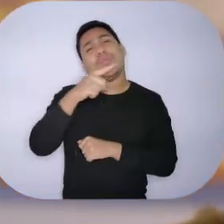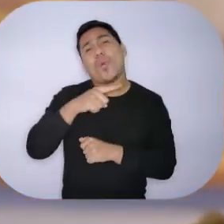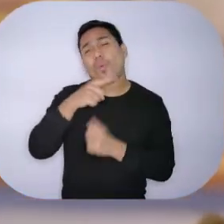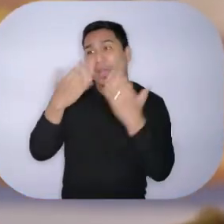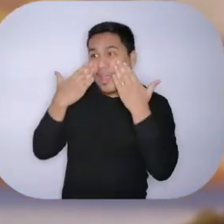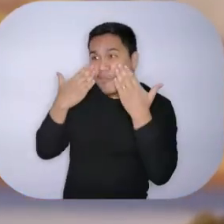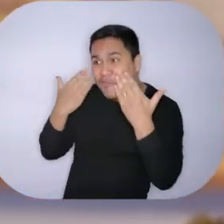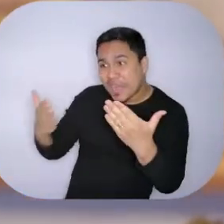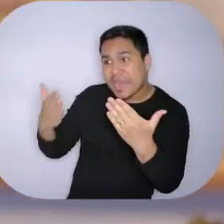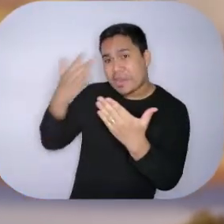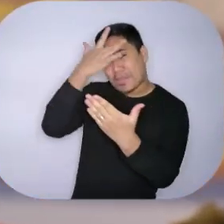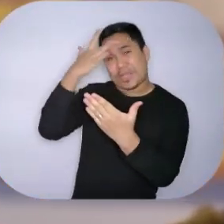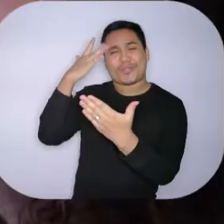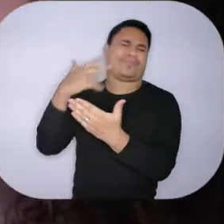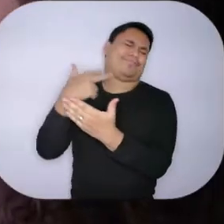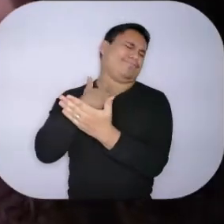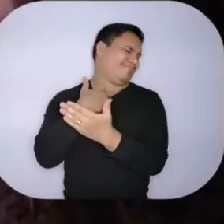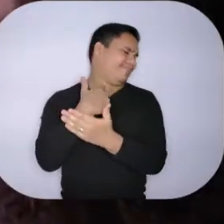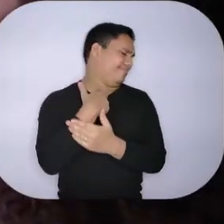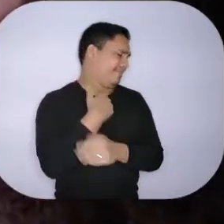na frente de ninguém.